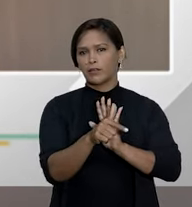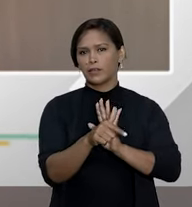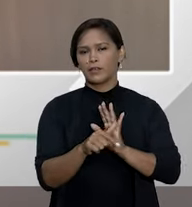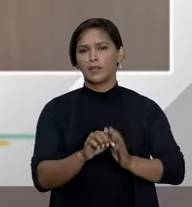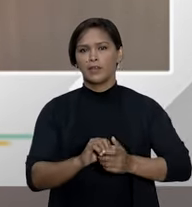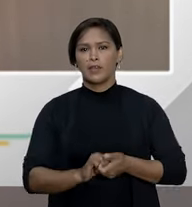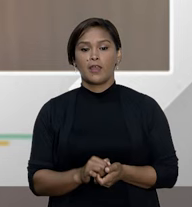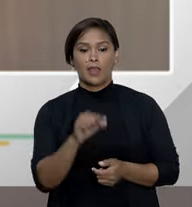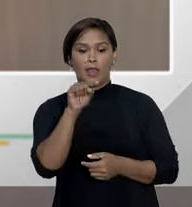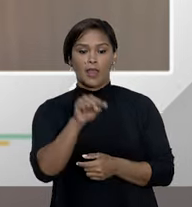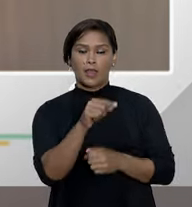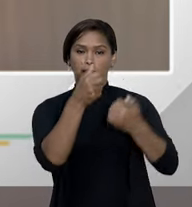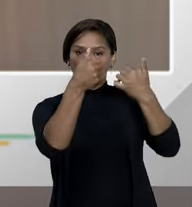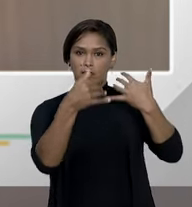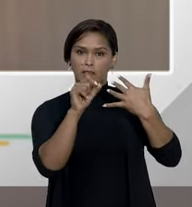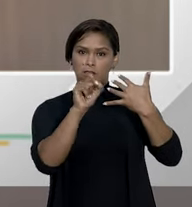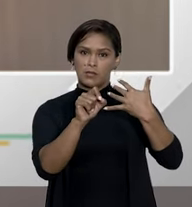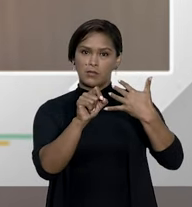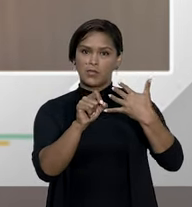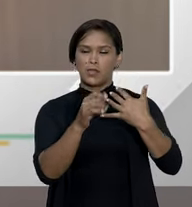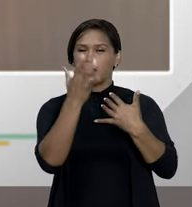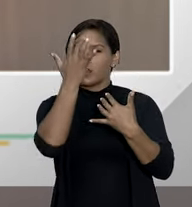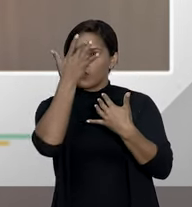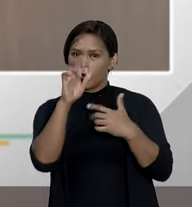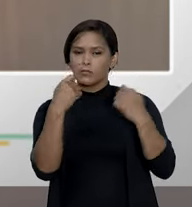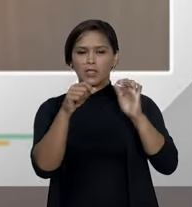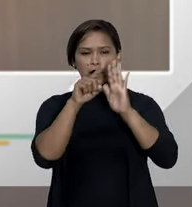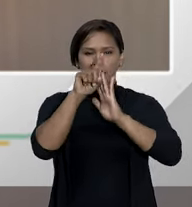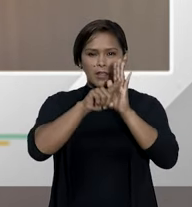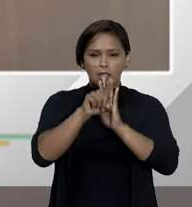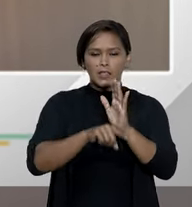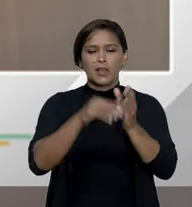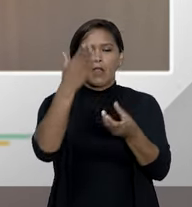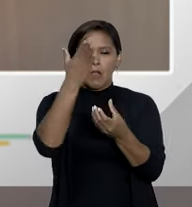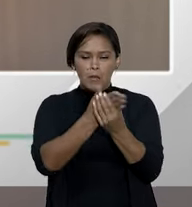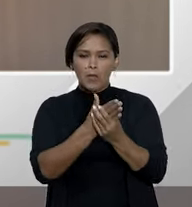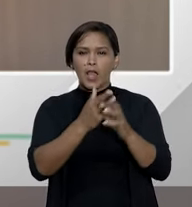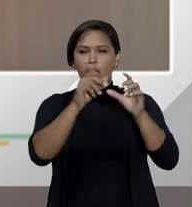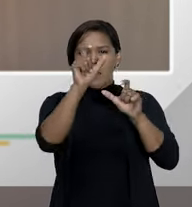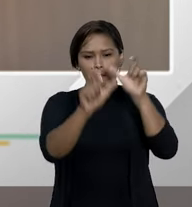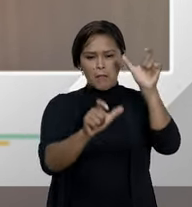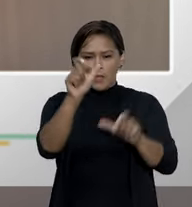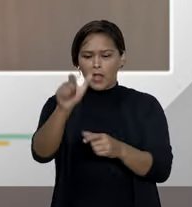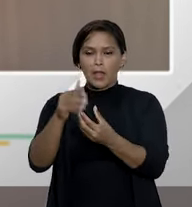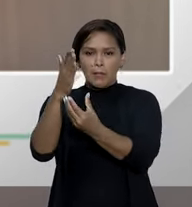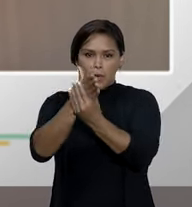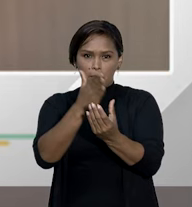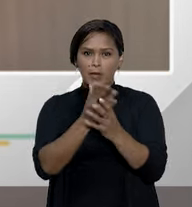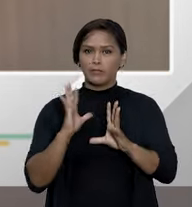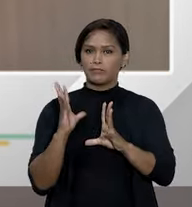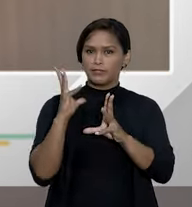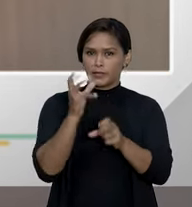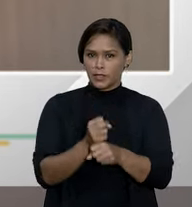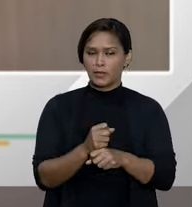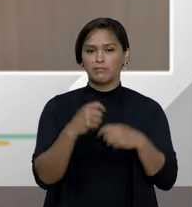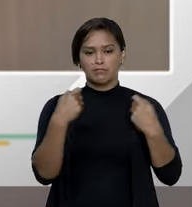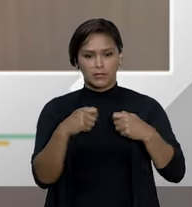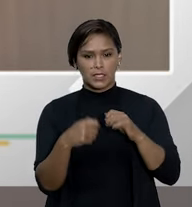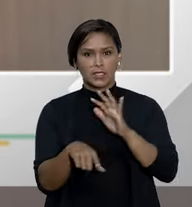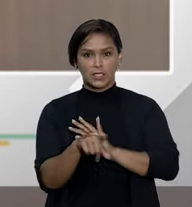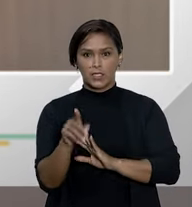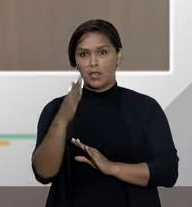aqui eu acho que tem que ser analisado cada caso caso a caso caso concreto na minha